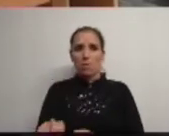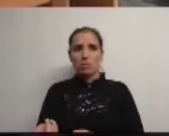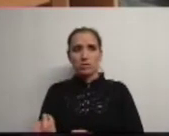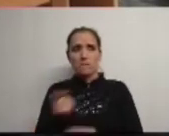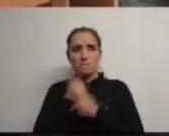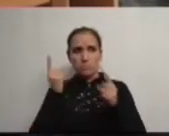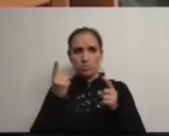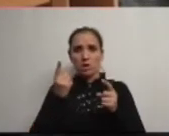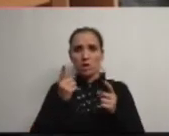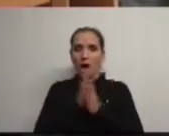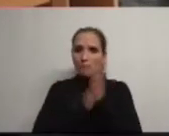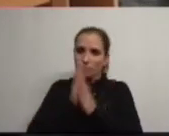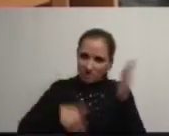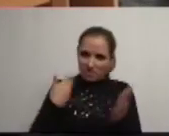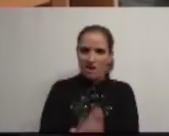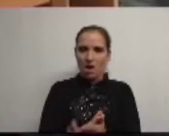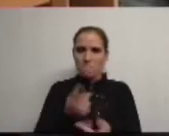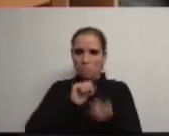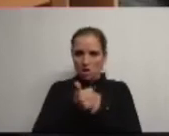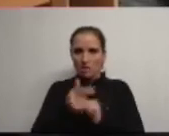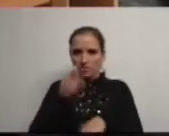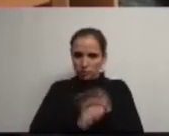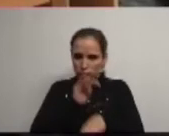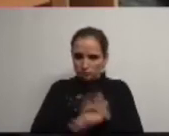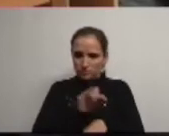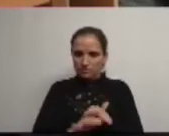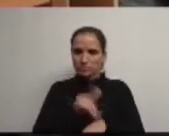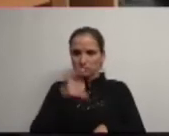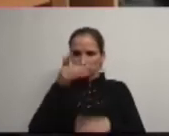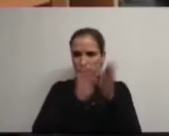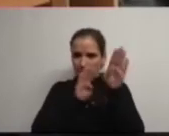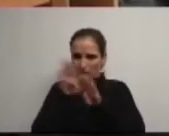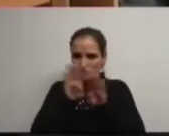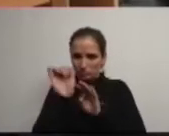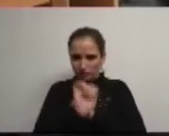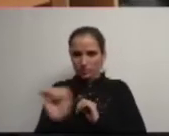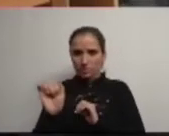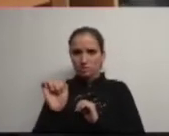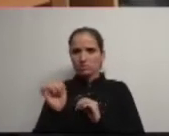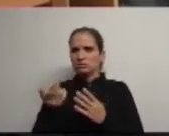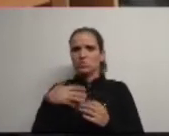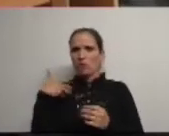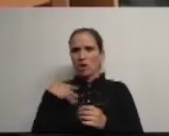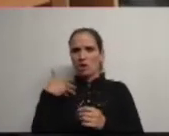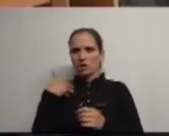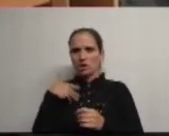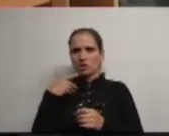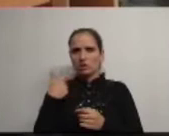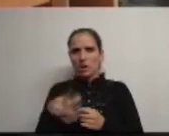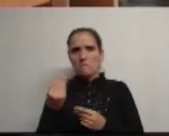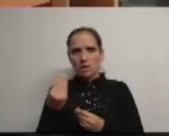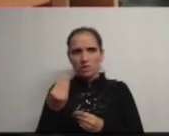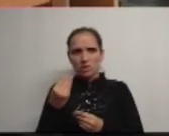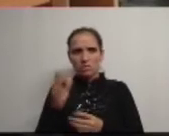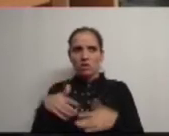porque dê-lhe a oportunidade de mudar de ser responsável pelas suas ações e não quer tem medo